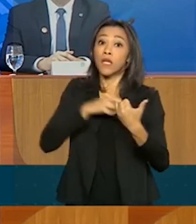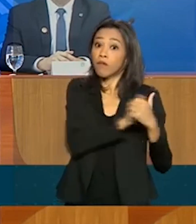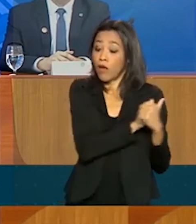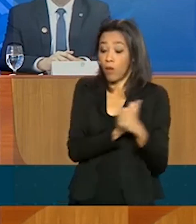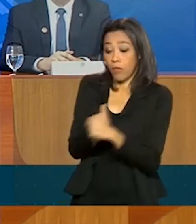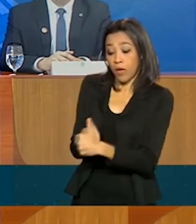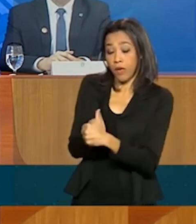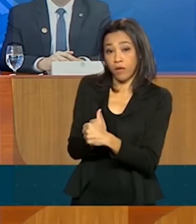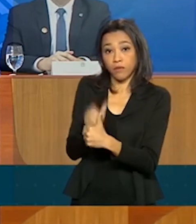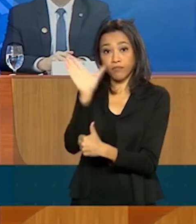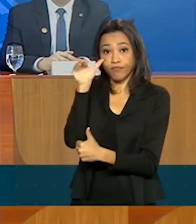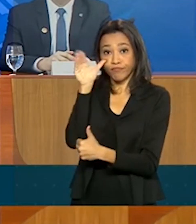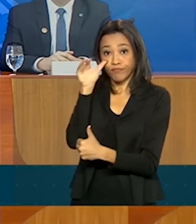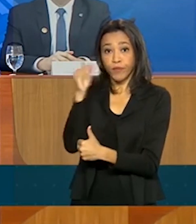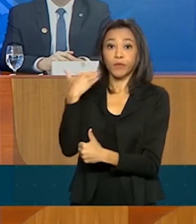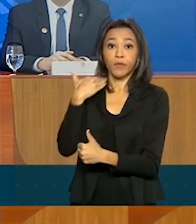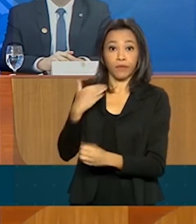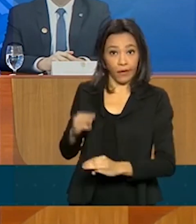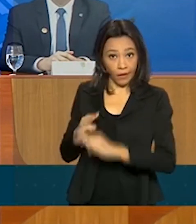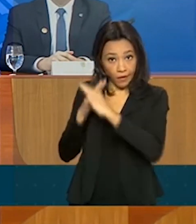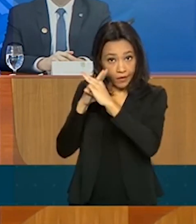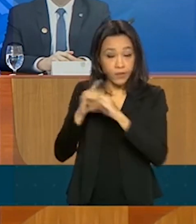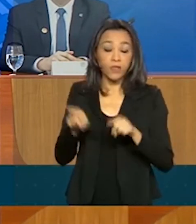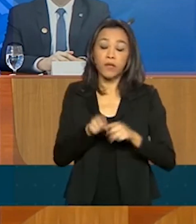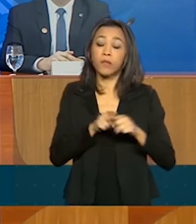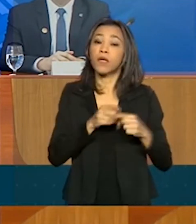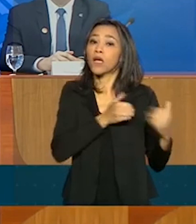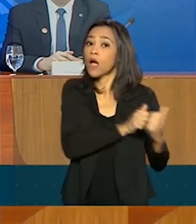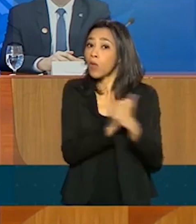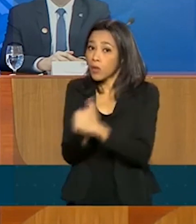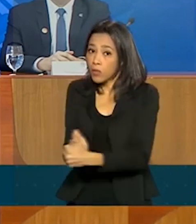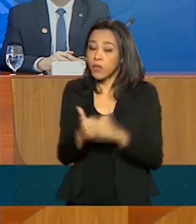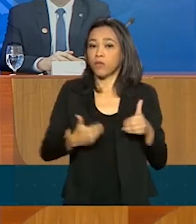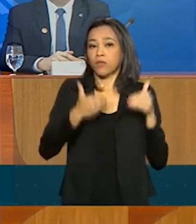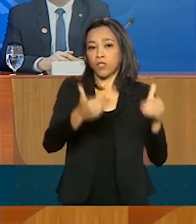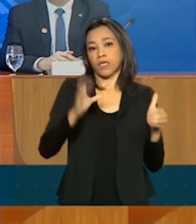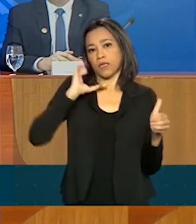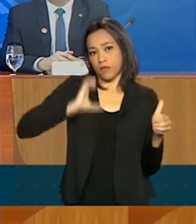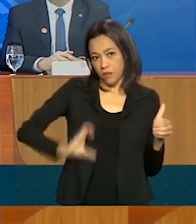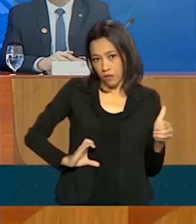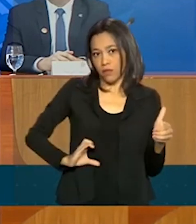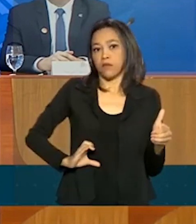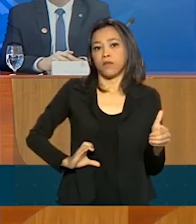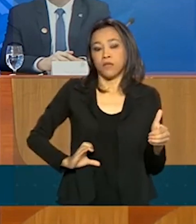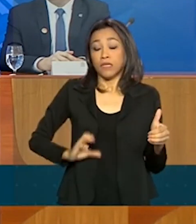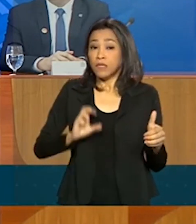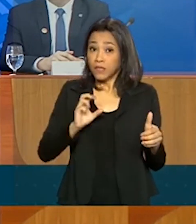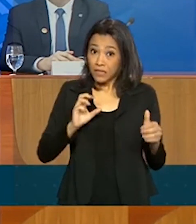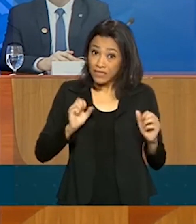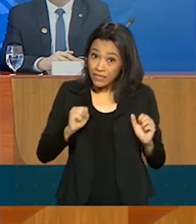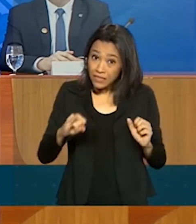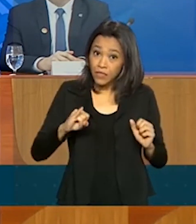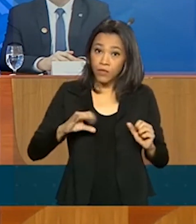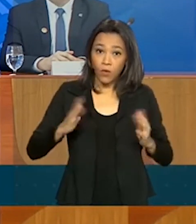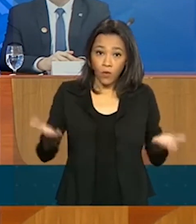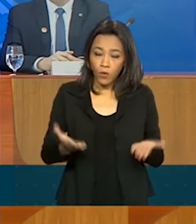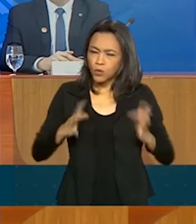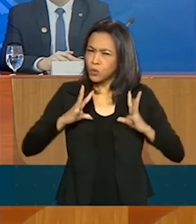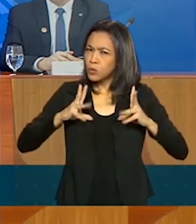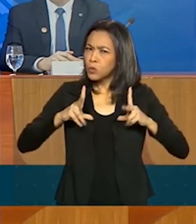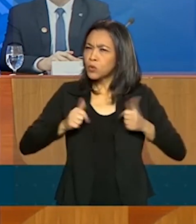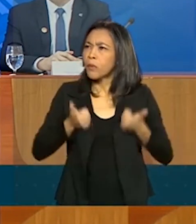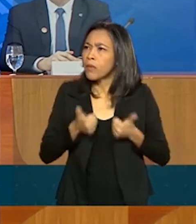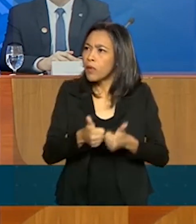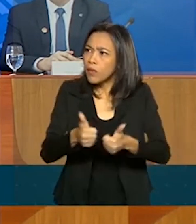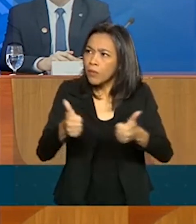Caixa Federal e do Ministério da Cidadania, e nós deveremos hoje, se tudo correr bem, no final da tarde,